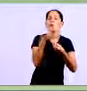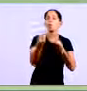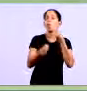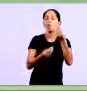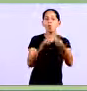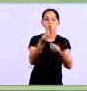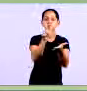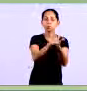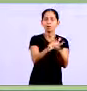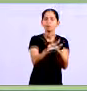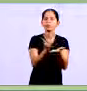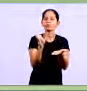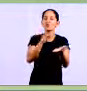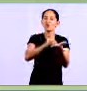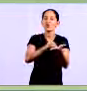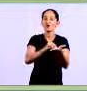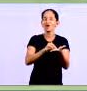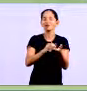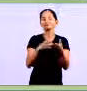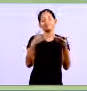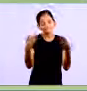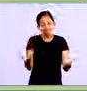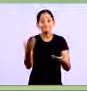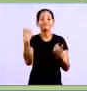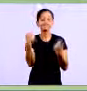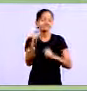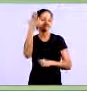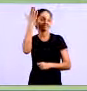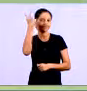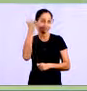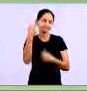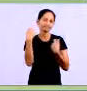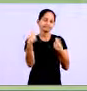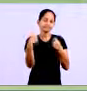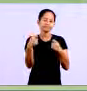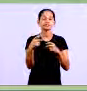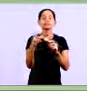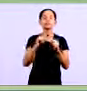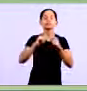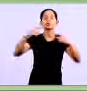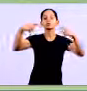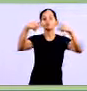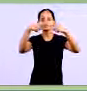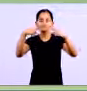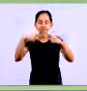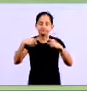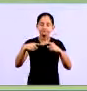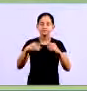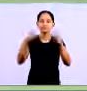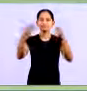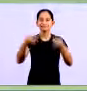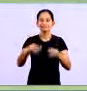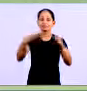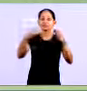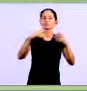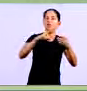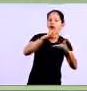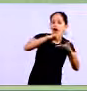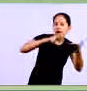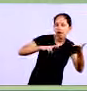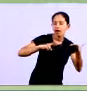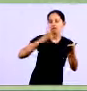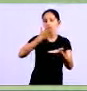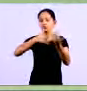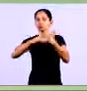fazer para que efetivamente a gente tenha controle, esteja com isso sob controle. Relacionar os principais relatórios e as suas funções,